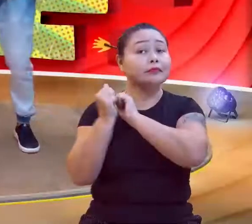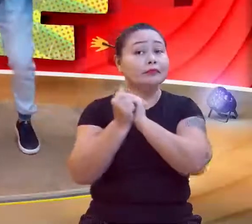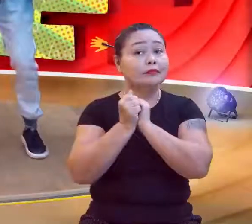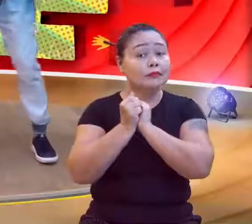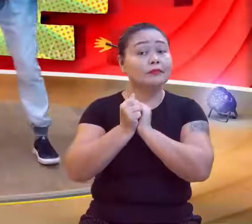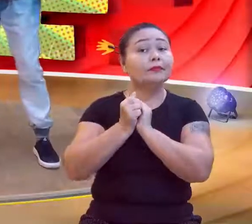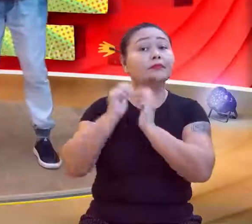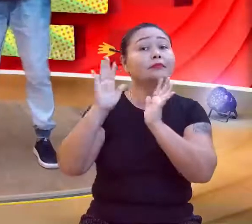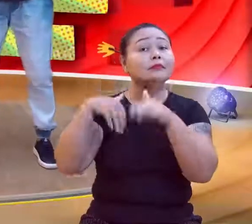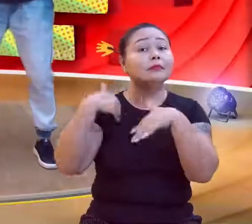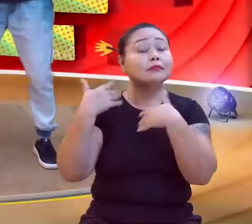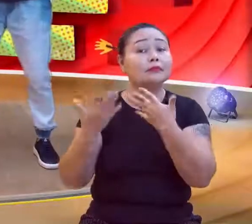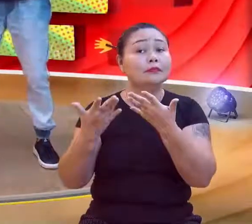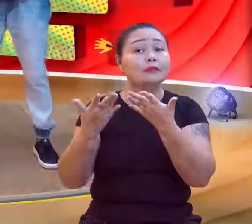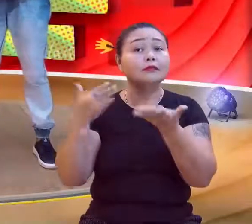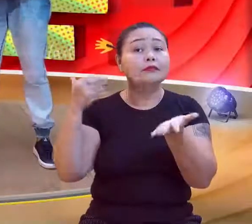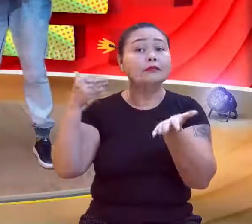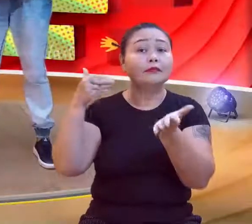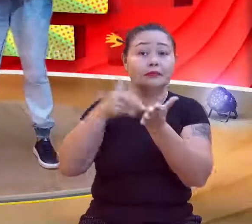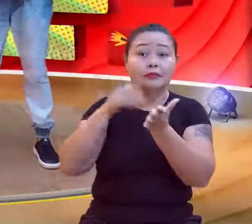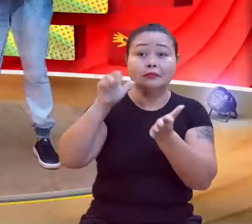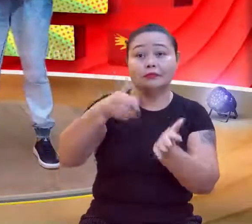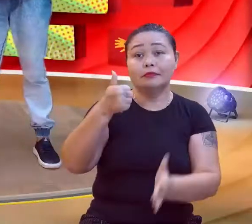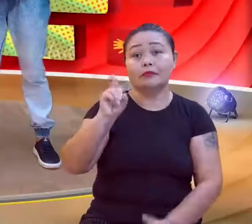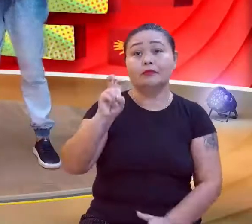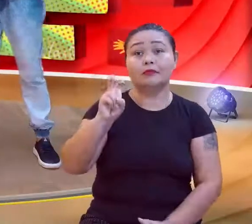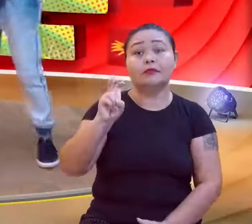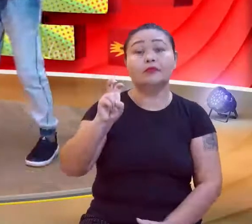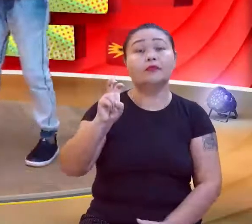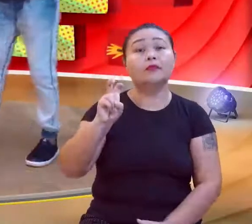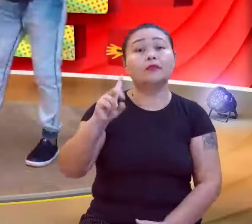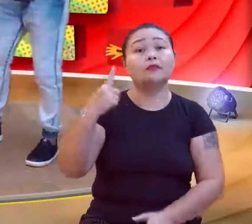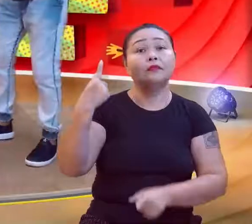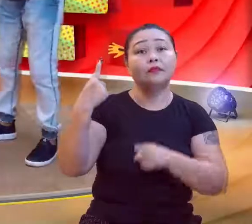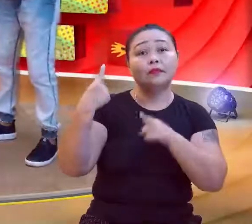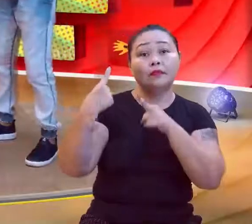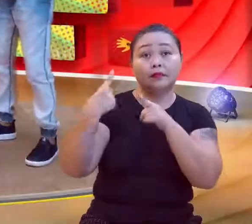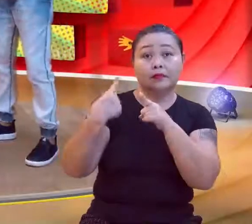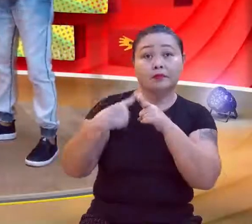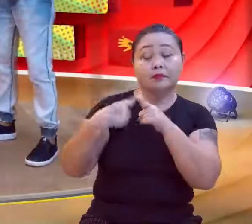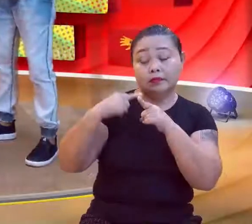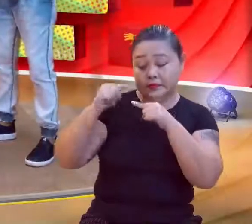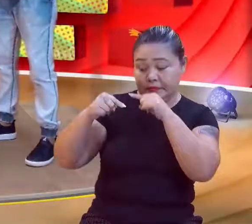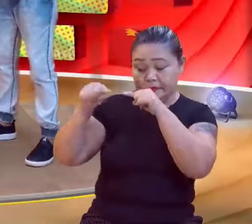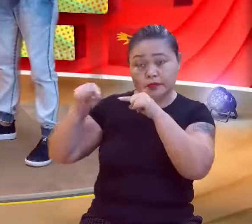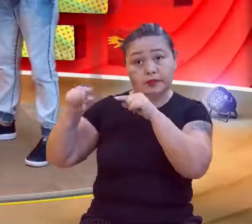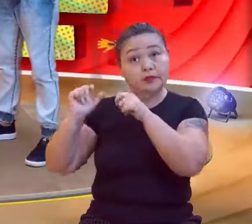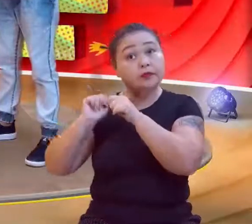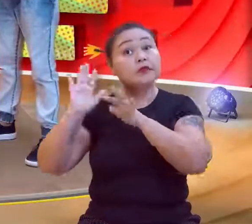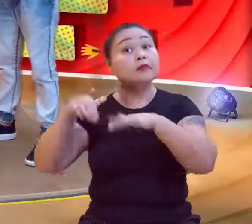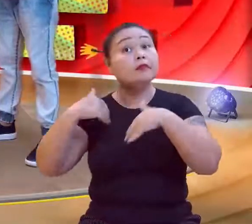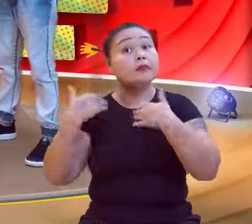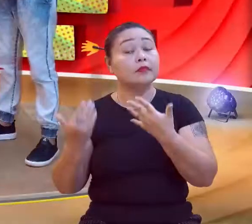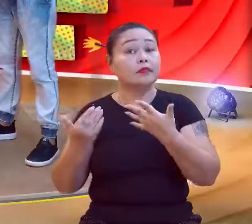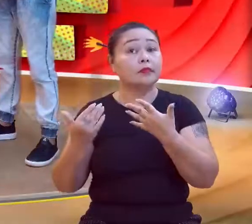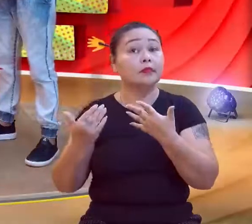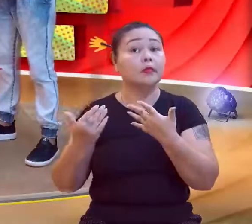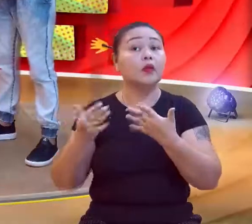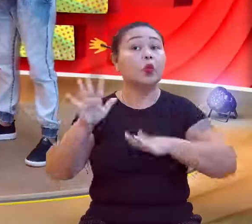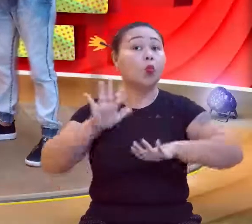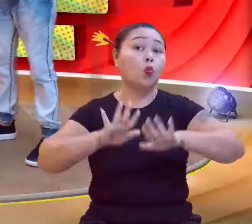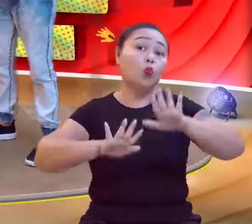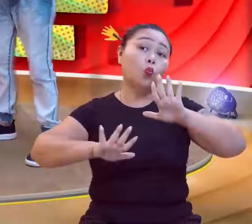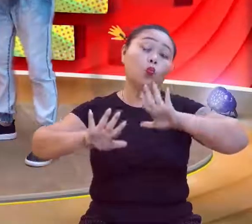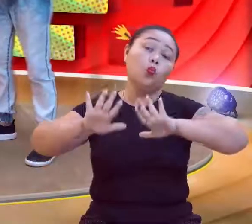certeza. Aqui, o último termo é 15? Não, porque... porque a gente tem o quê? Redicências. E aí, ó, aquele cuidado,